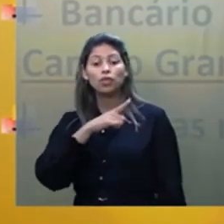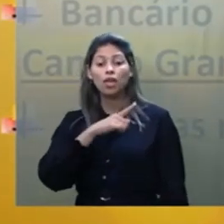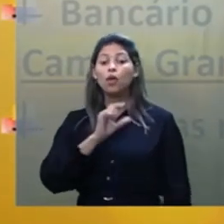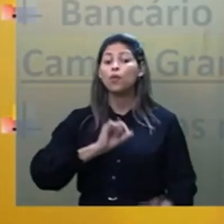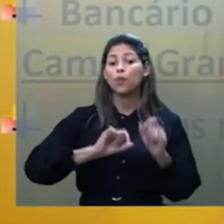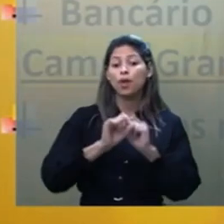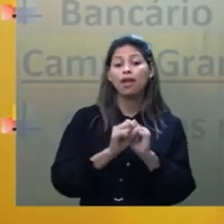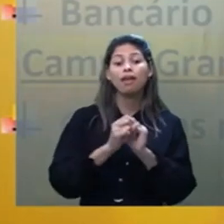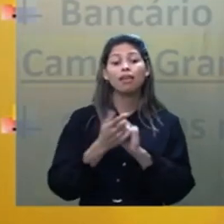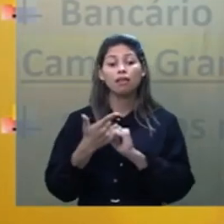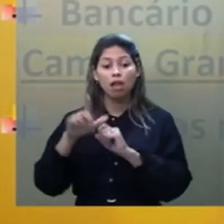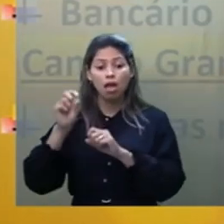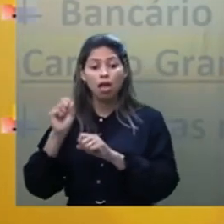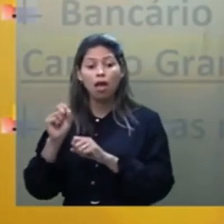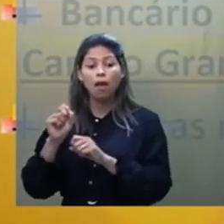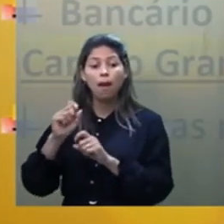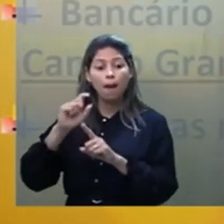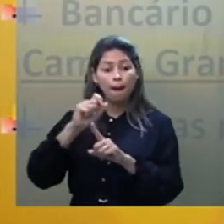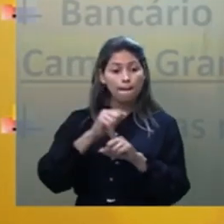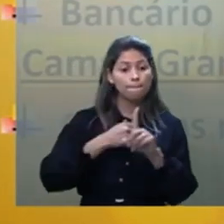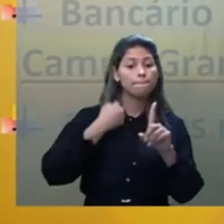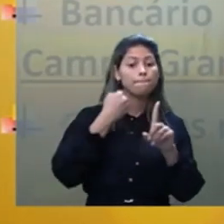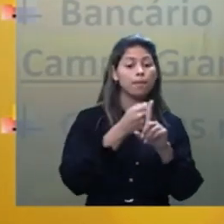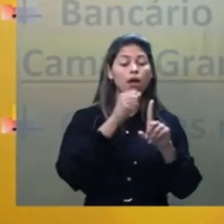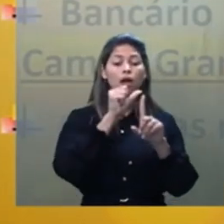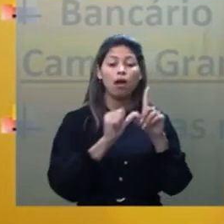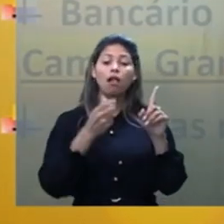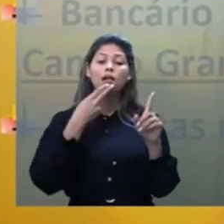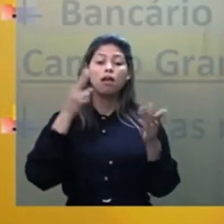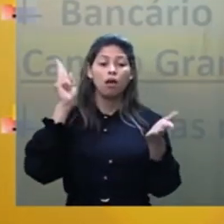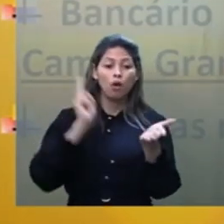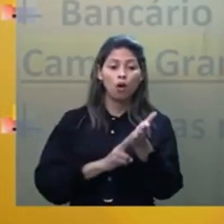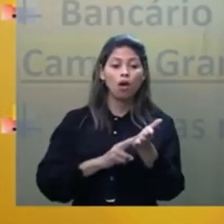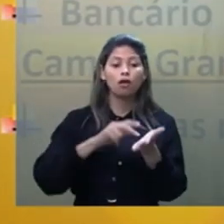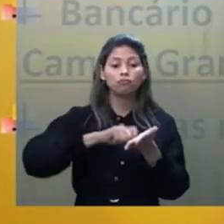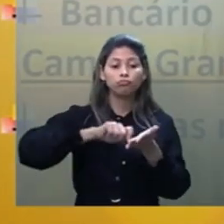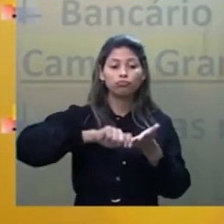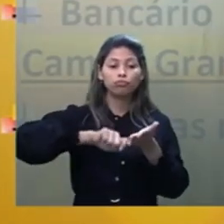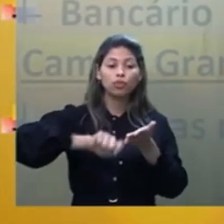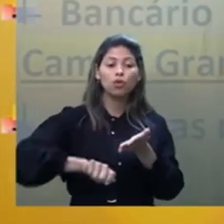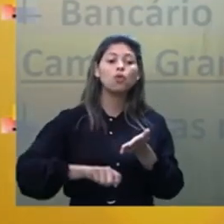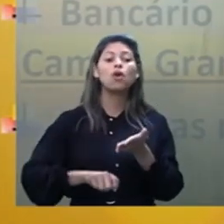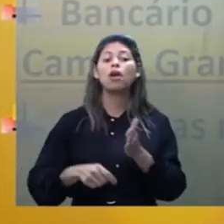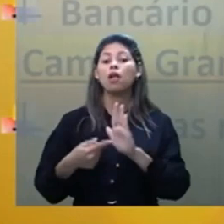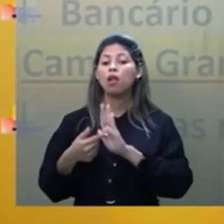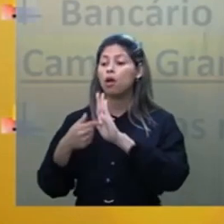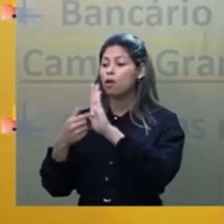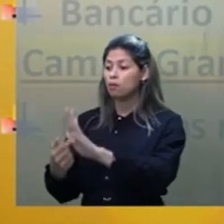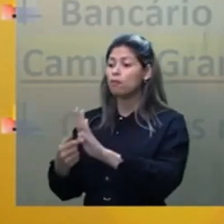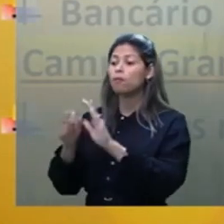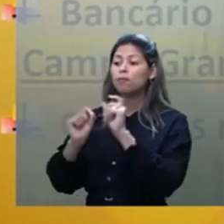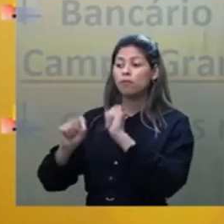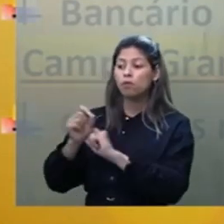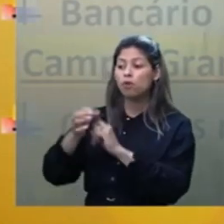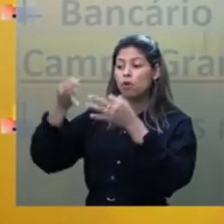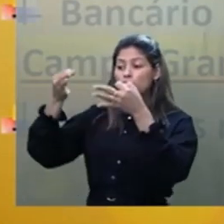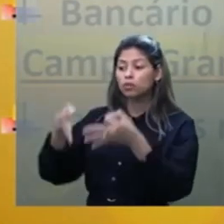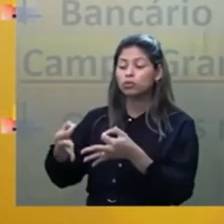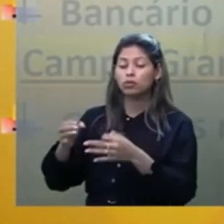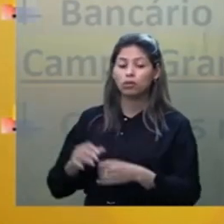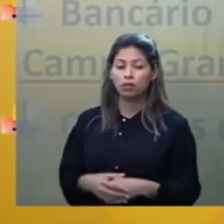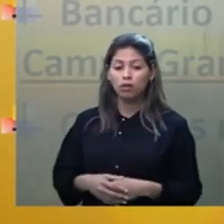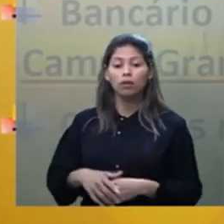de sua noiva, também uma carta psicografada, convenceu os jurados, o